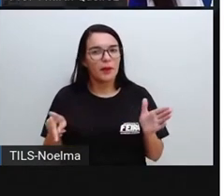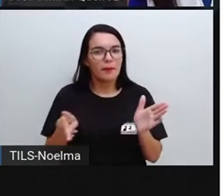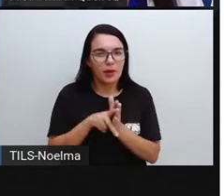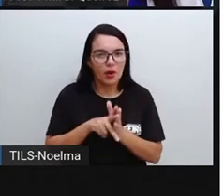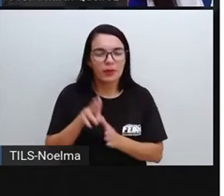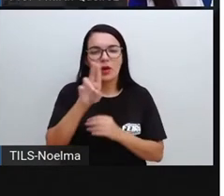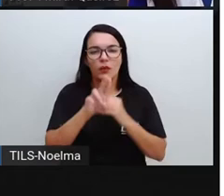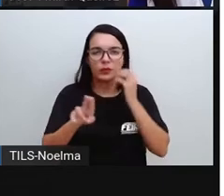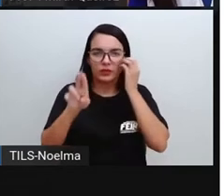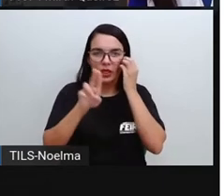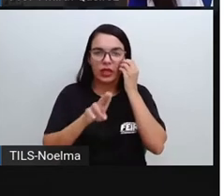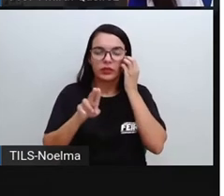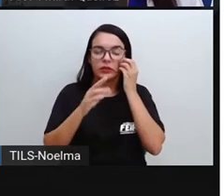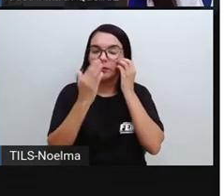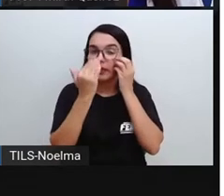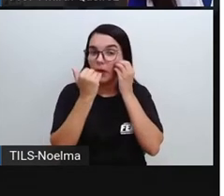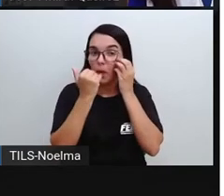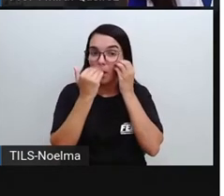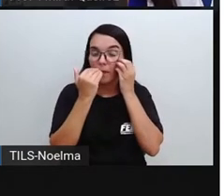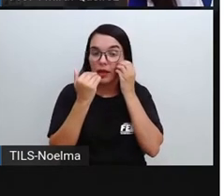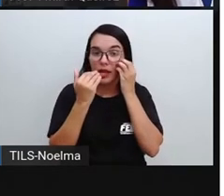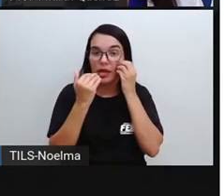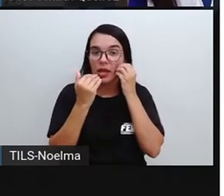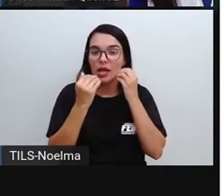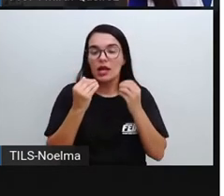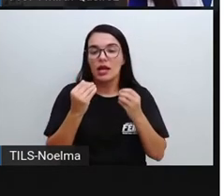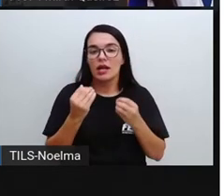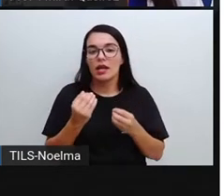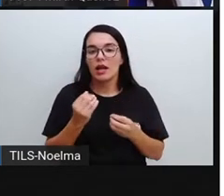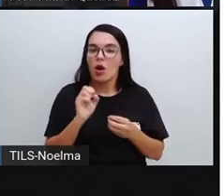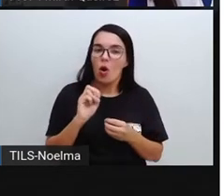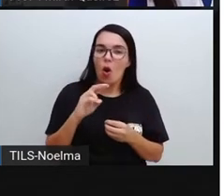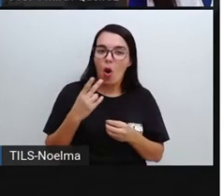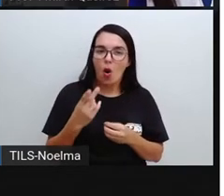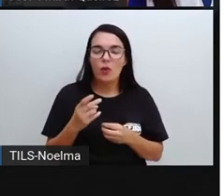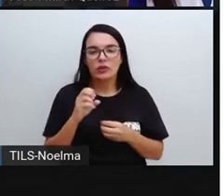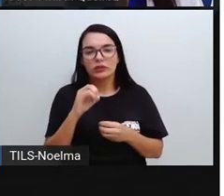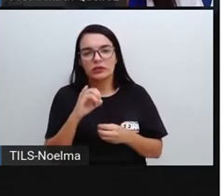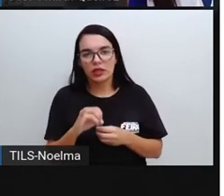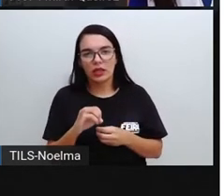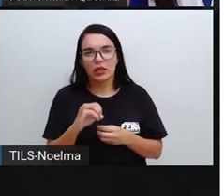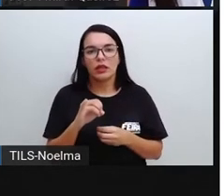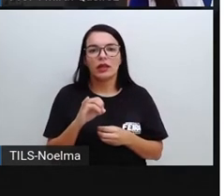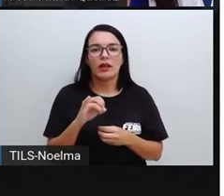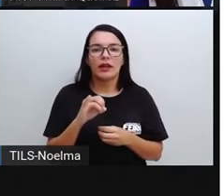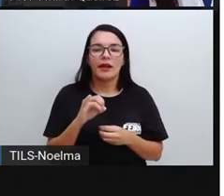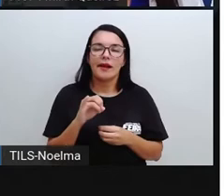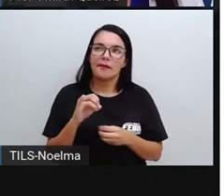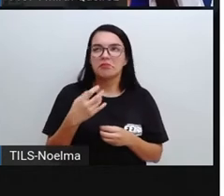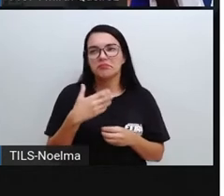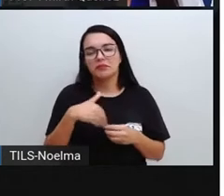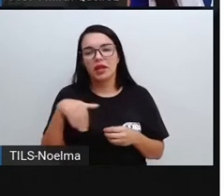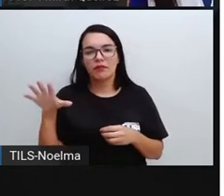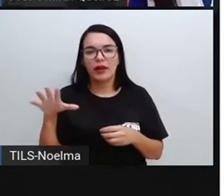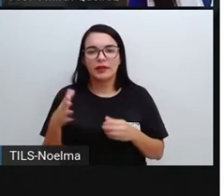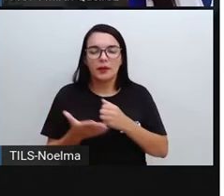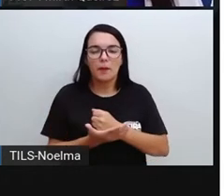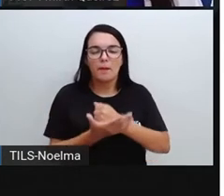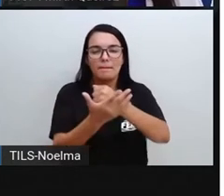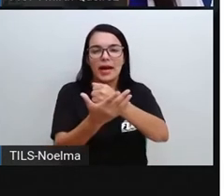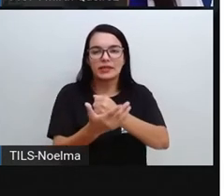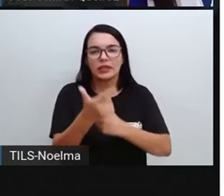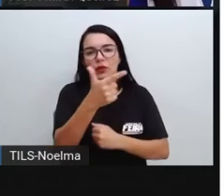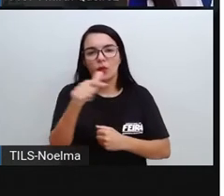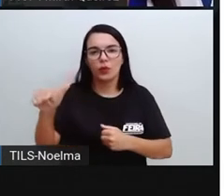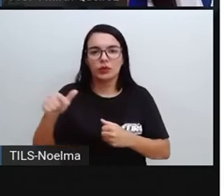são utilizados aí mais para a gente consumir ou em modo in natura, Naturalmente, sem nenhum tipo de transformação, ou então vão servir de base aí para